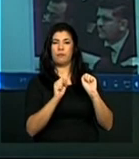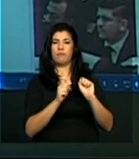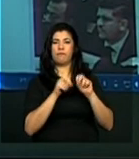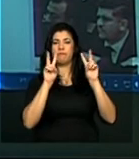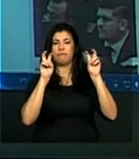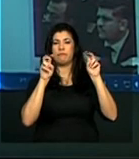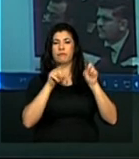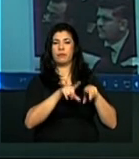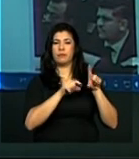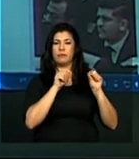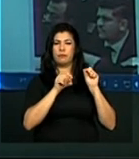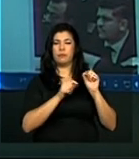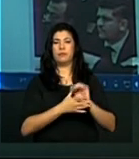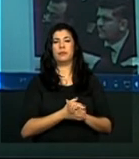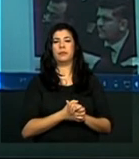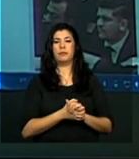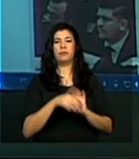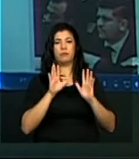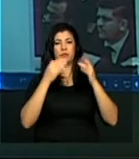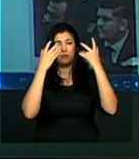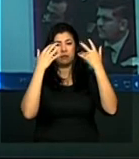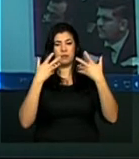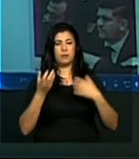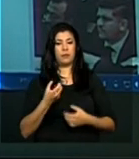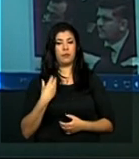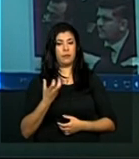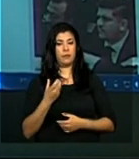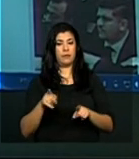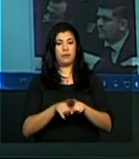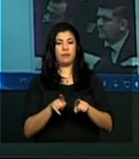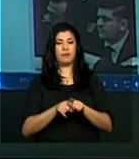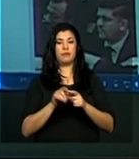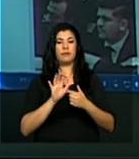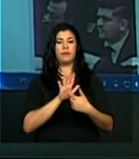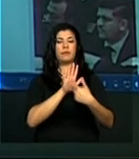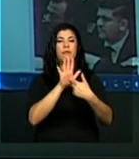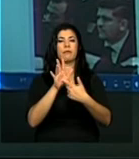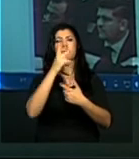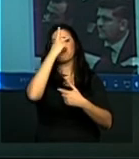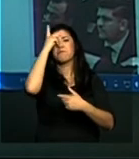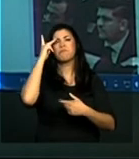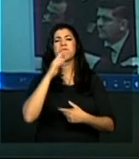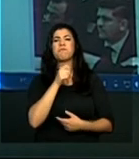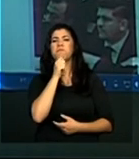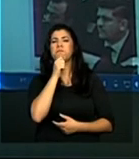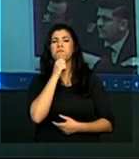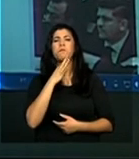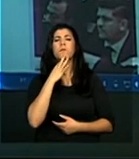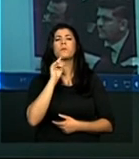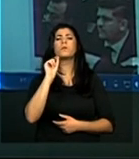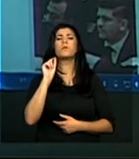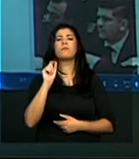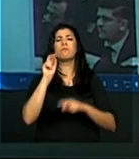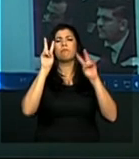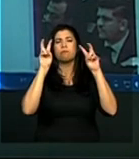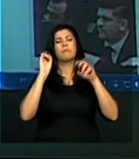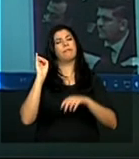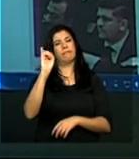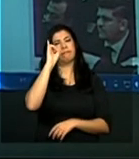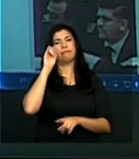temas. Como eu falei, a gente quer falar com o público que não conhece nada. Então, isso é superimportante.